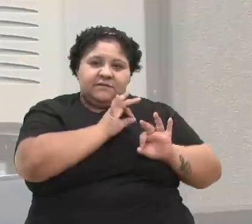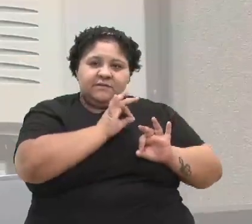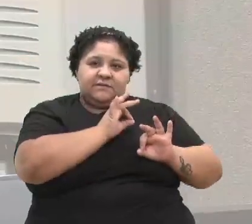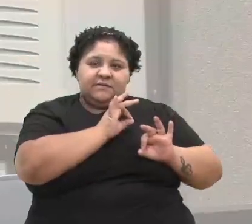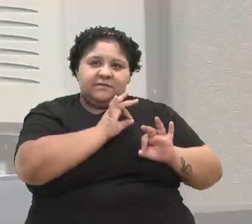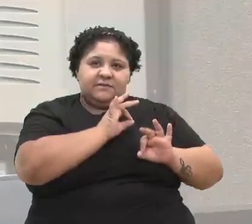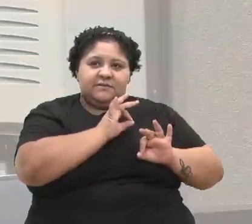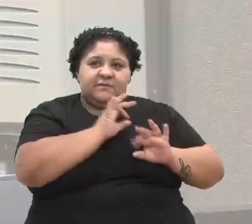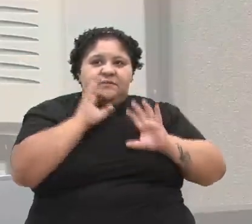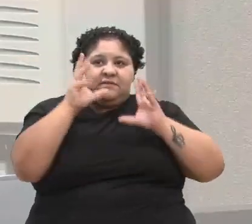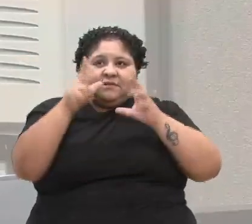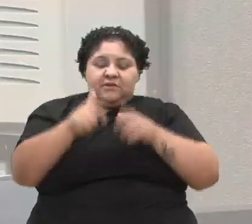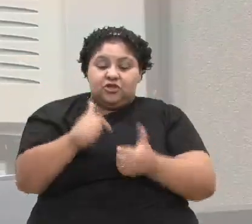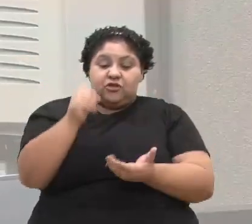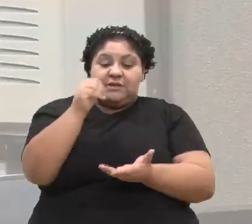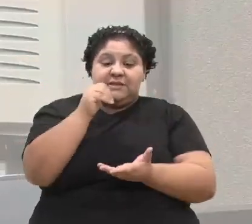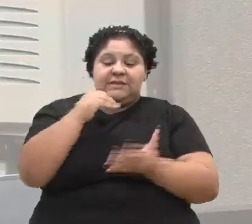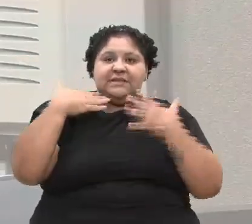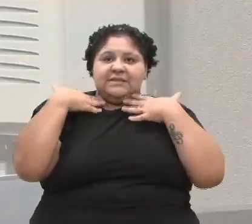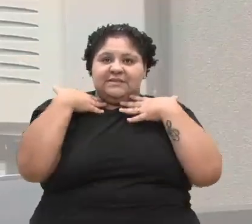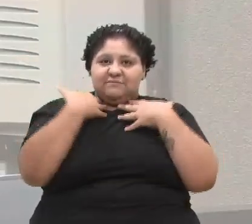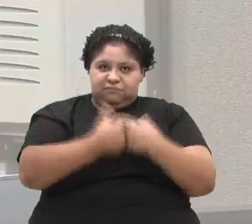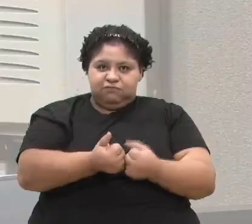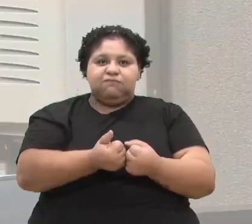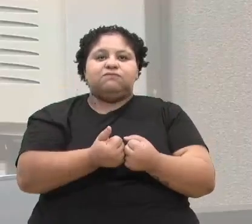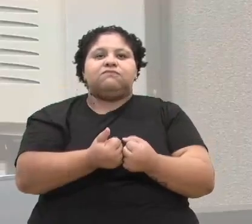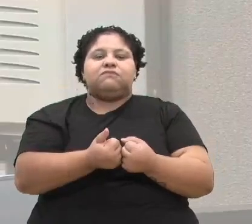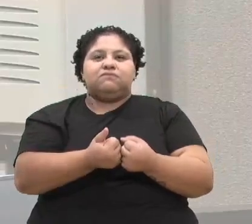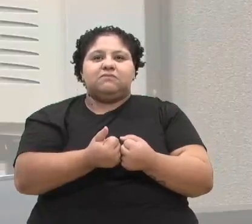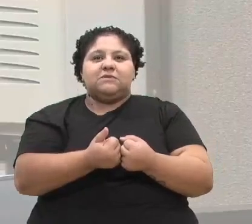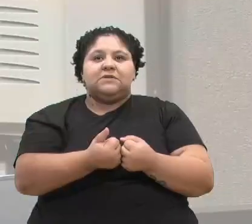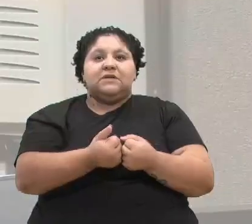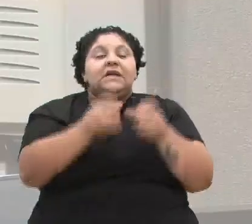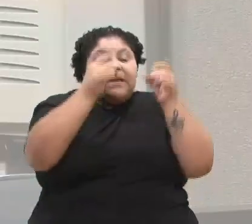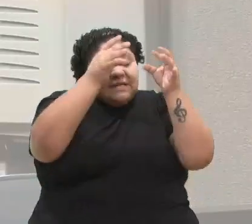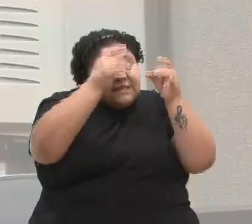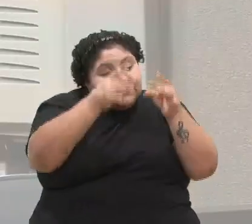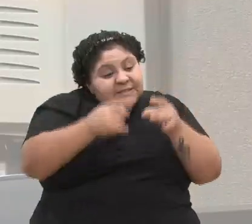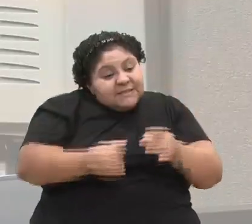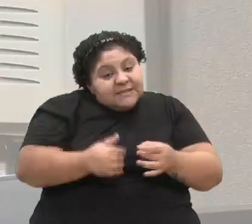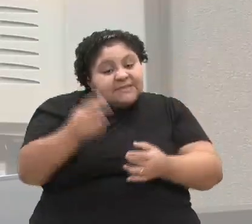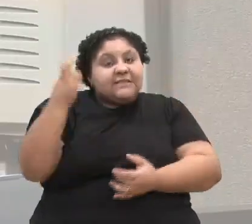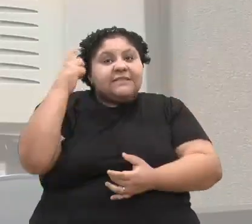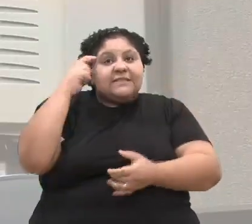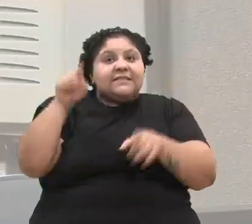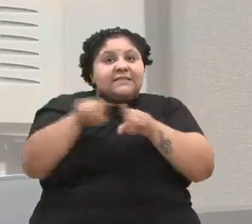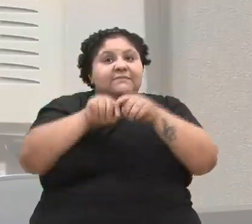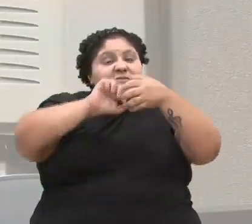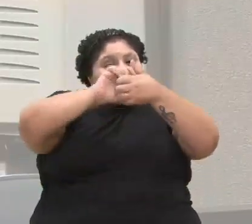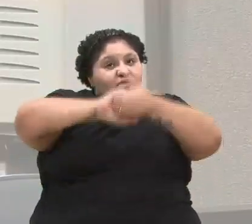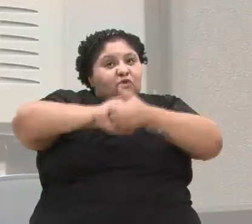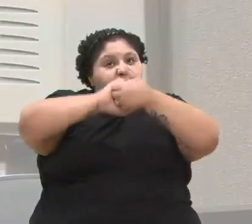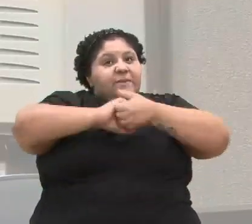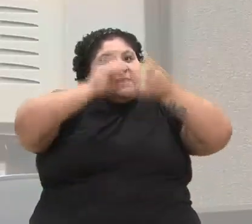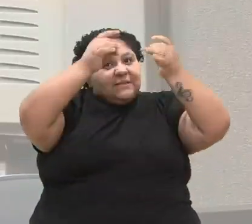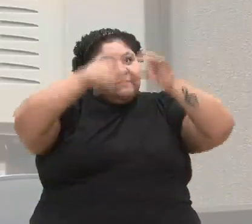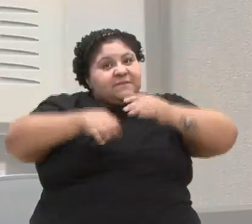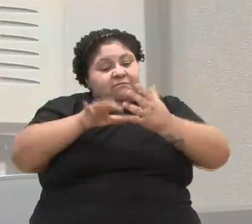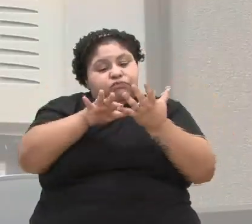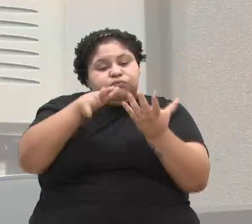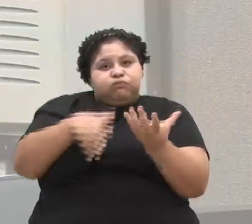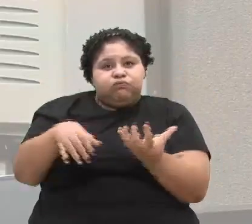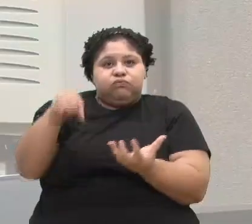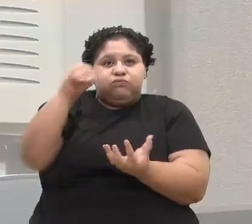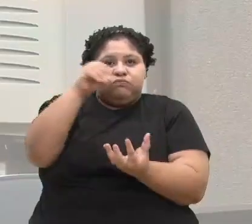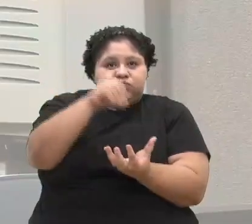de todas as secretarias, de modo especial a Secretaria da Cultura, mas também um cumprimento especial à Codeca, que logo após o evento